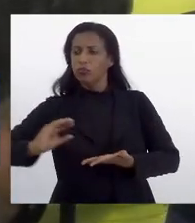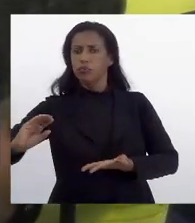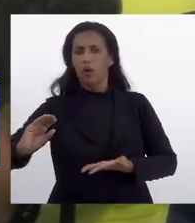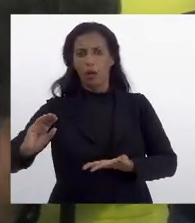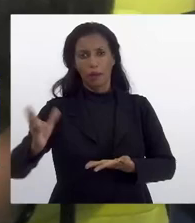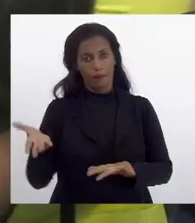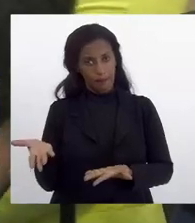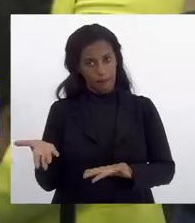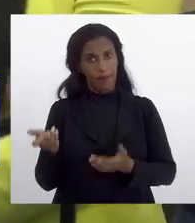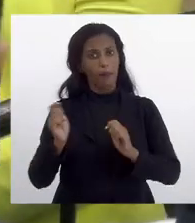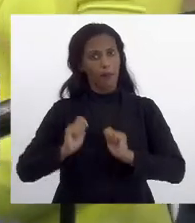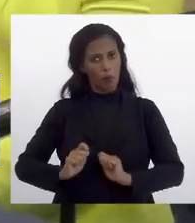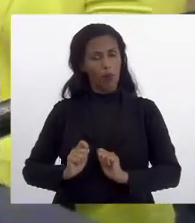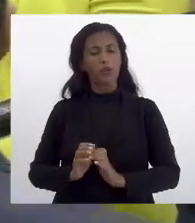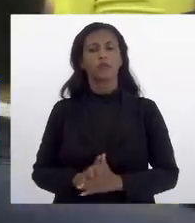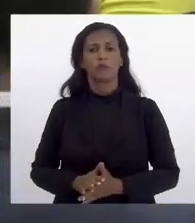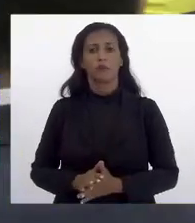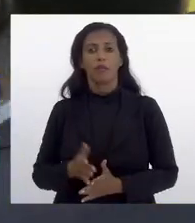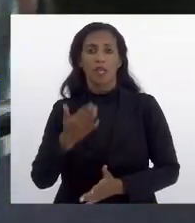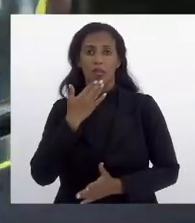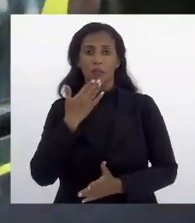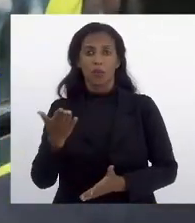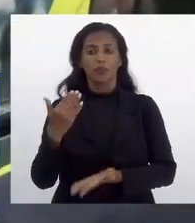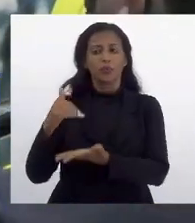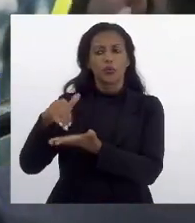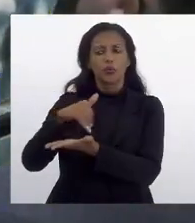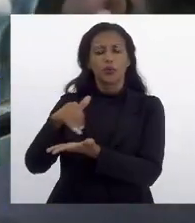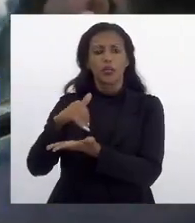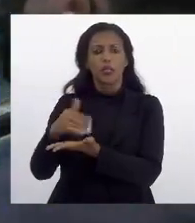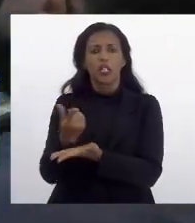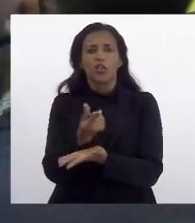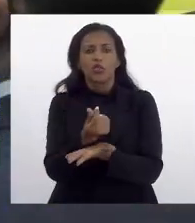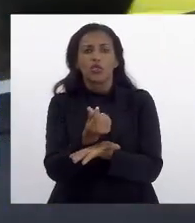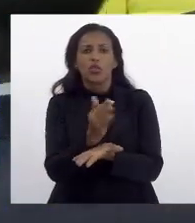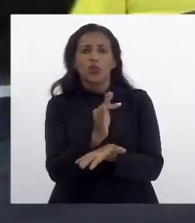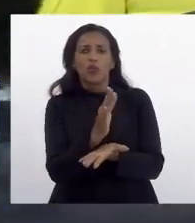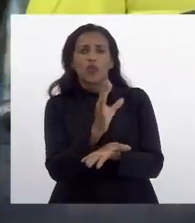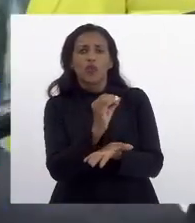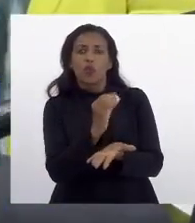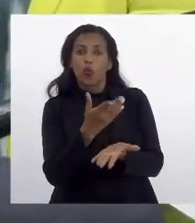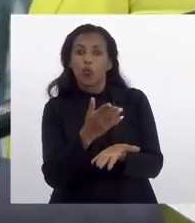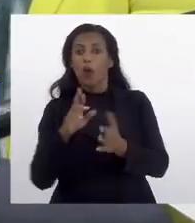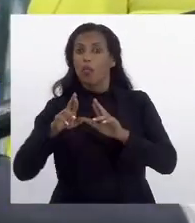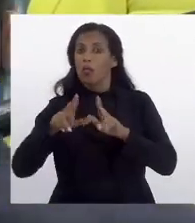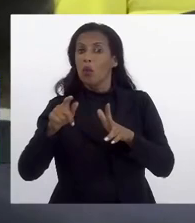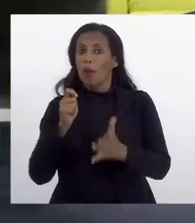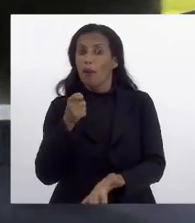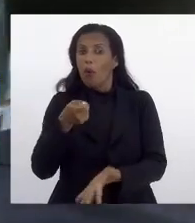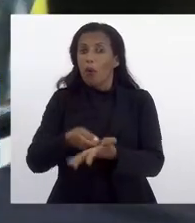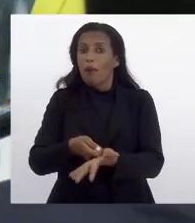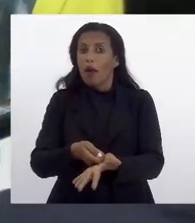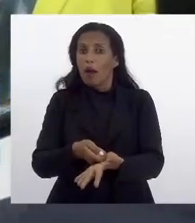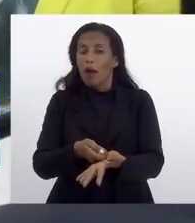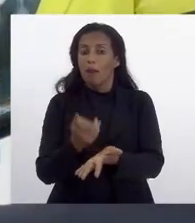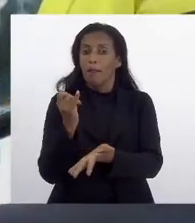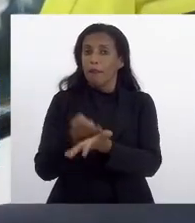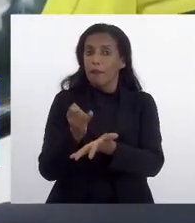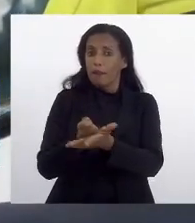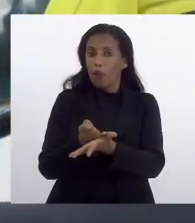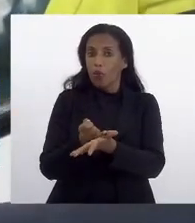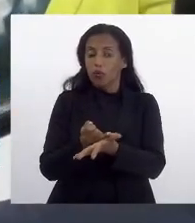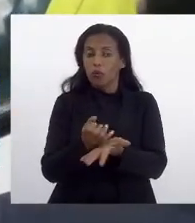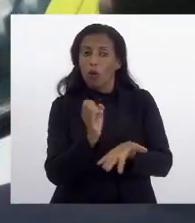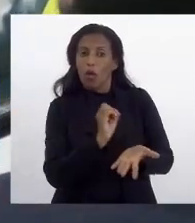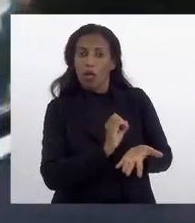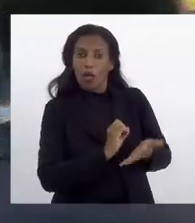ele pode requisitar o secretário, dinheiro do fundo, aí não é para cobrar o ICMS, não, é fonte de